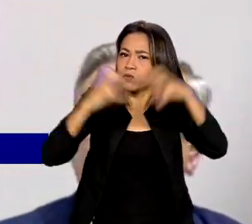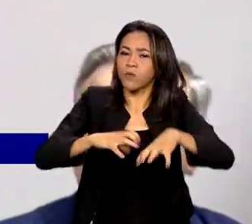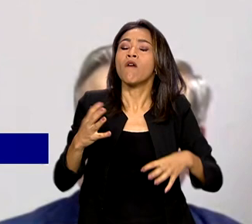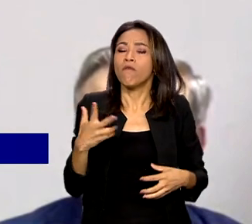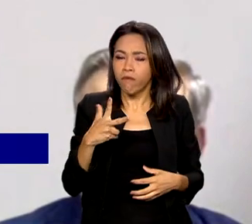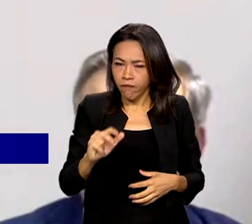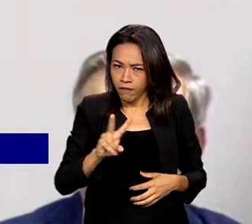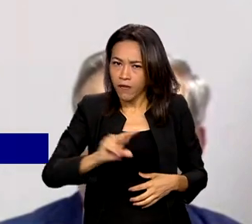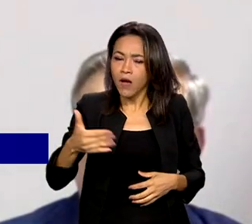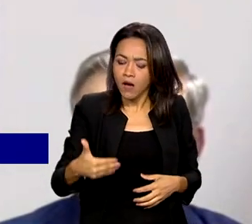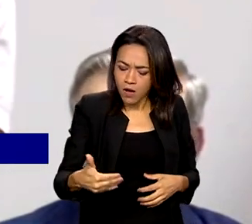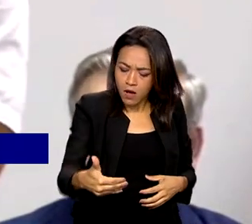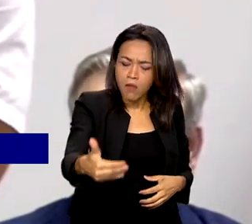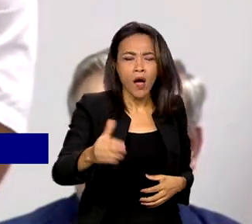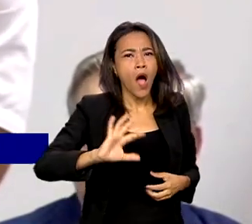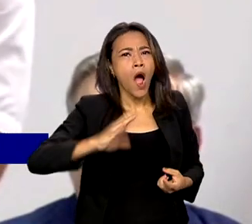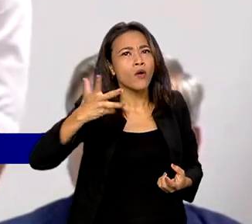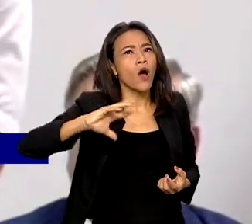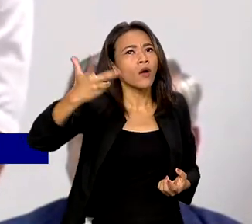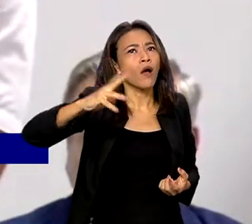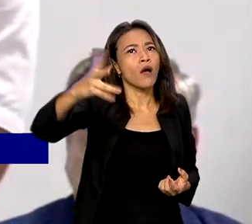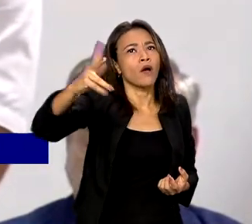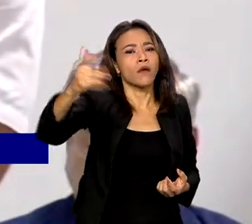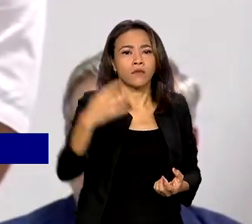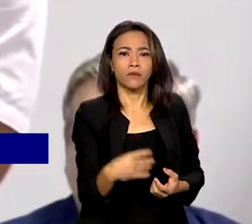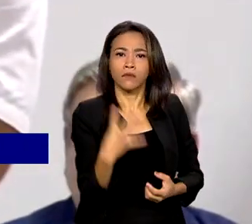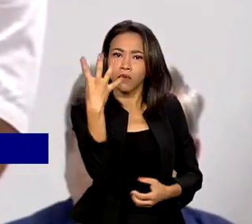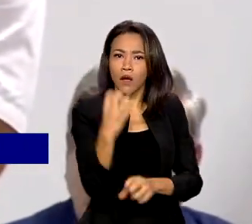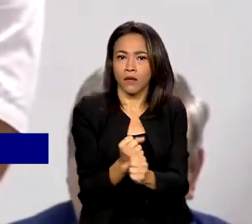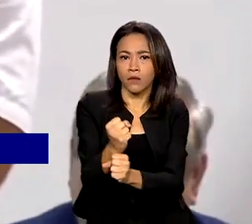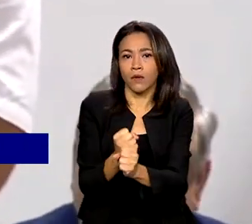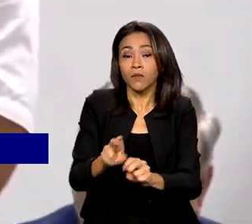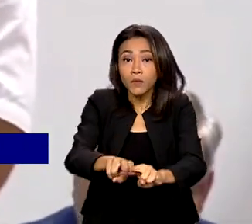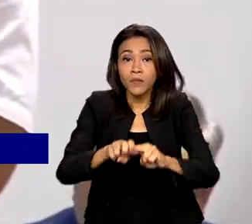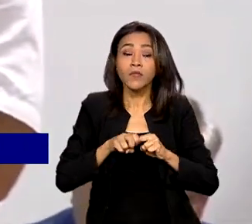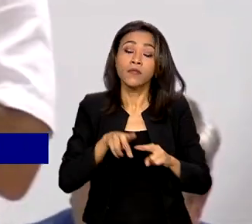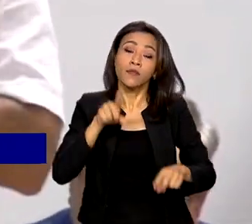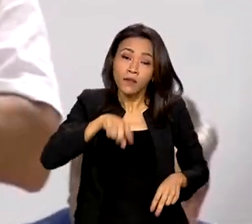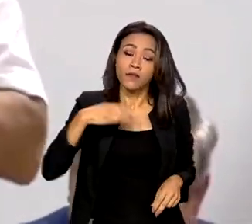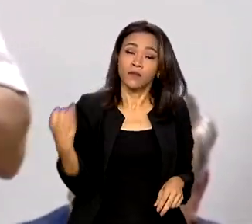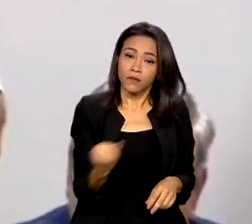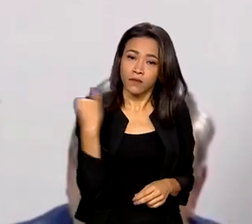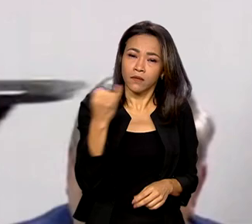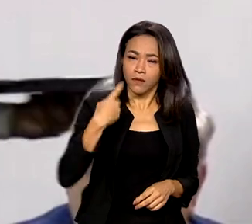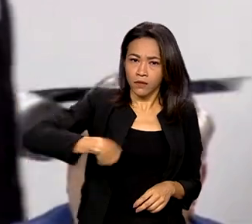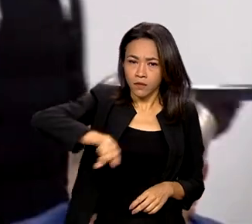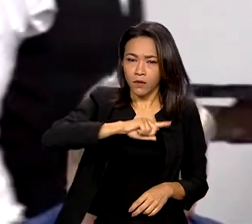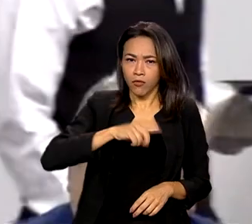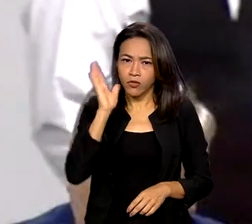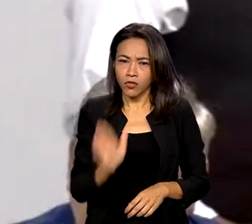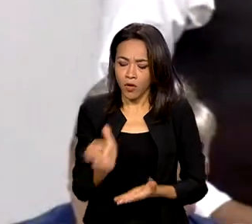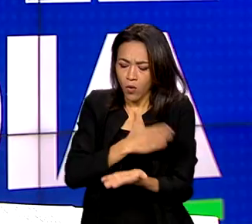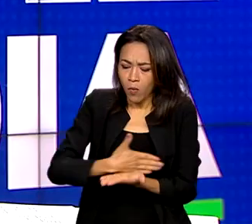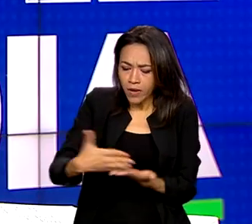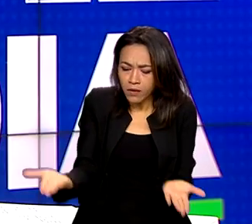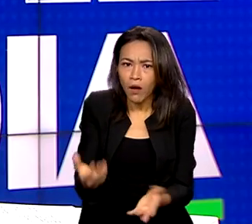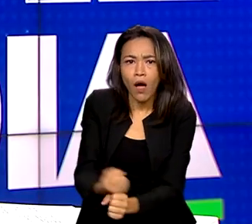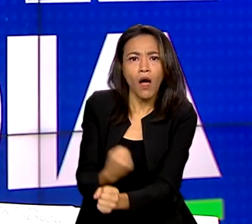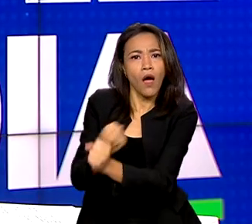extremos climáticos nos próximos quatro anos. Por isso é muito relevante que a gente inicie essas obras.